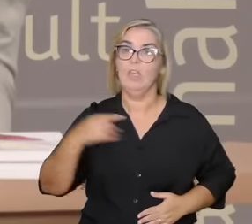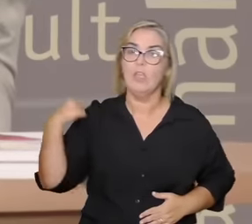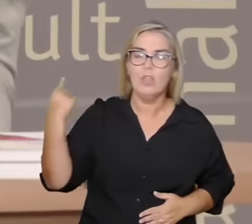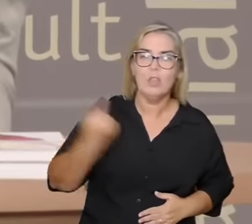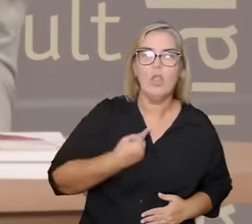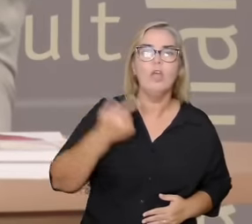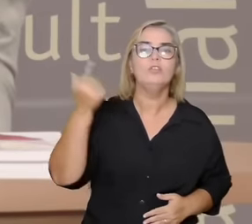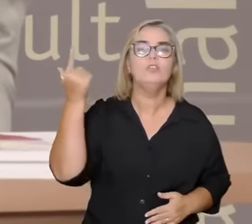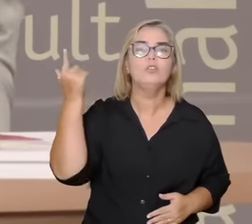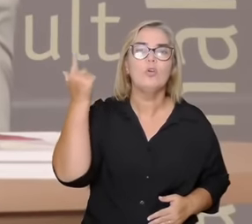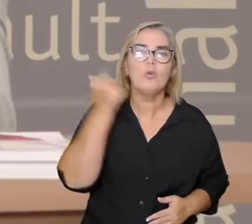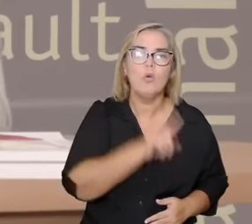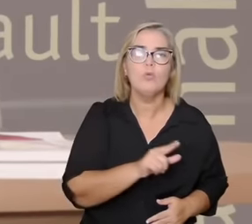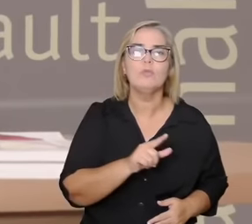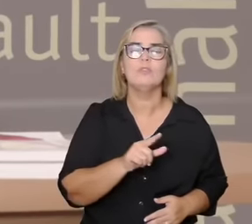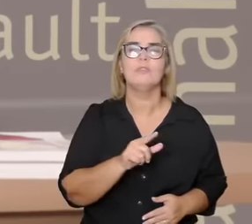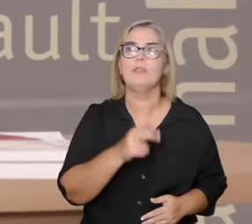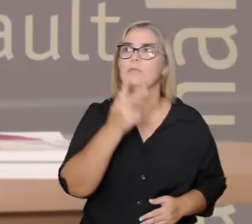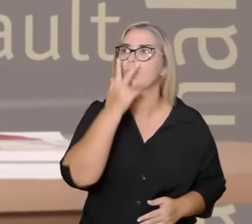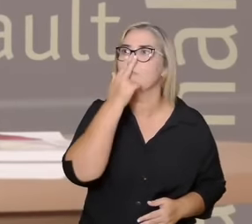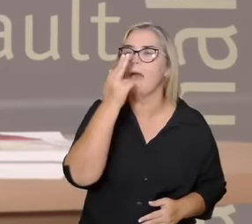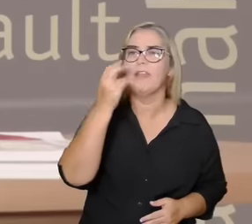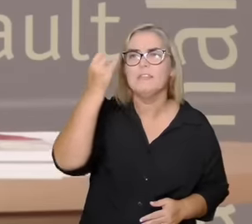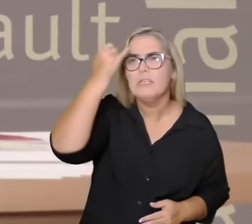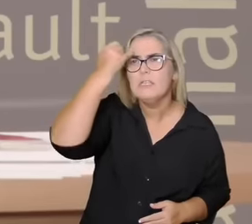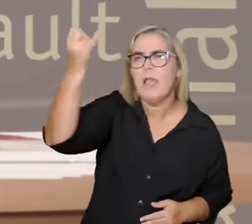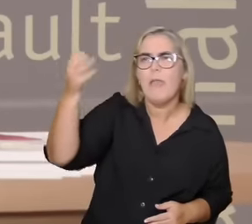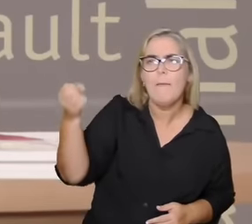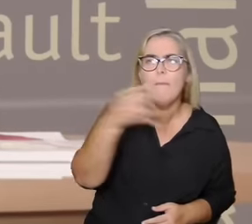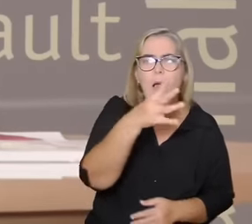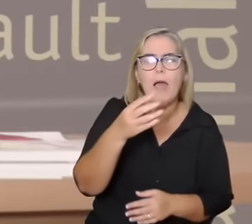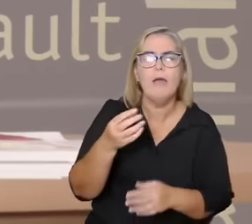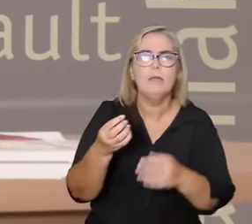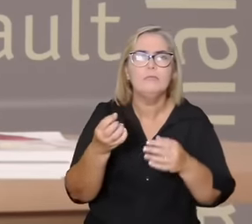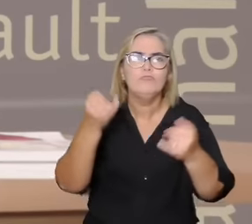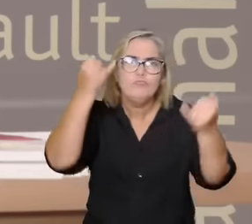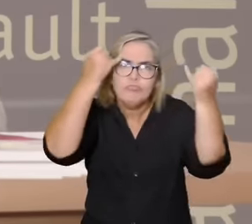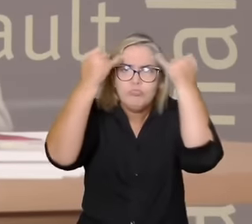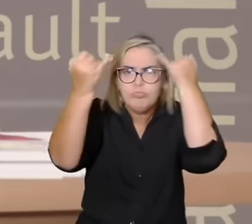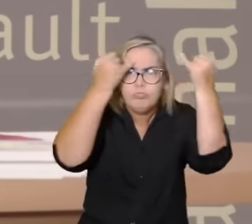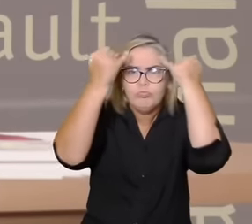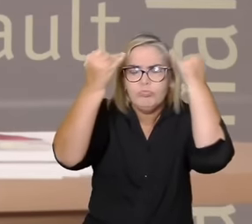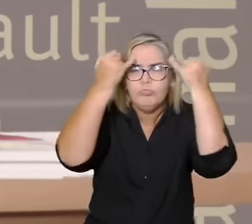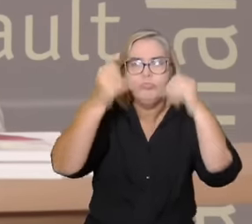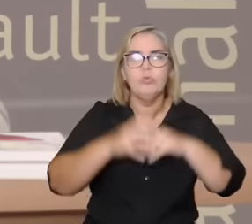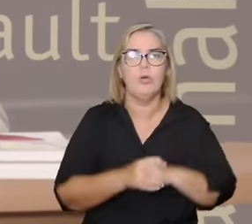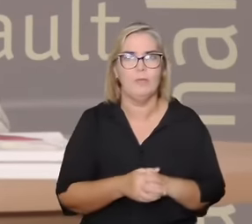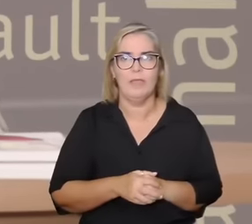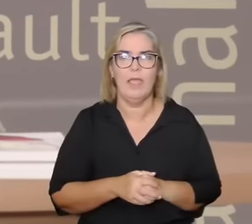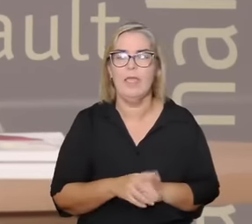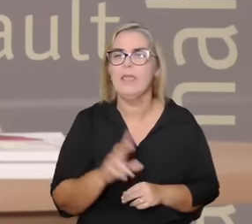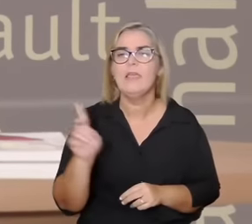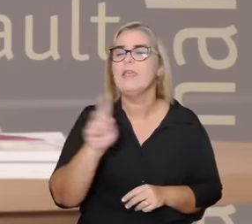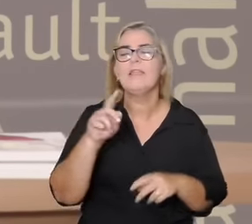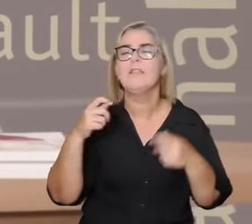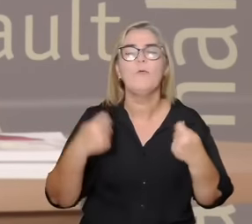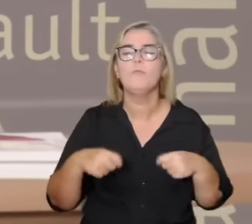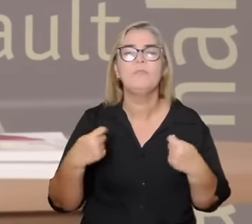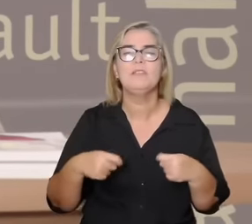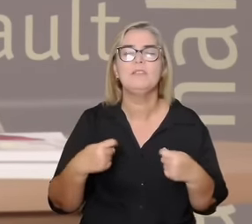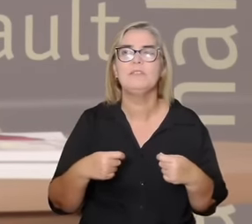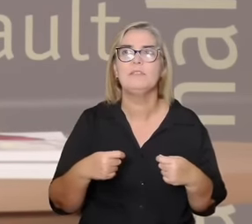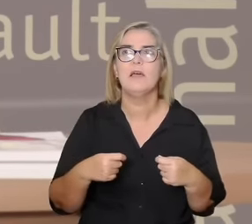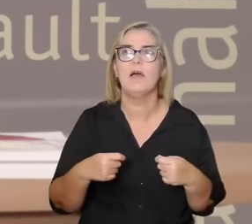possamos ter criatividade suficiente para não precisar disputar recursos